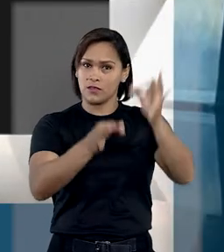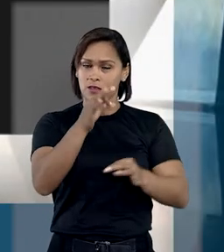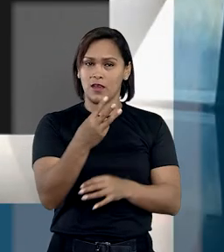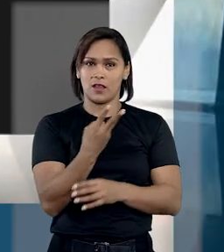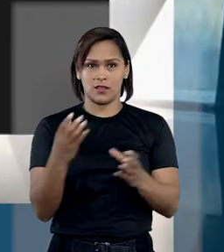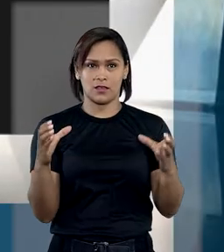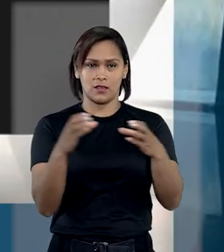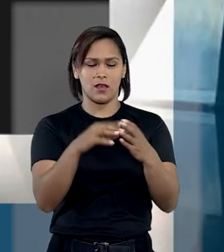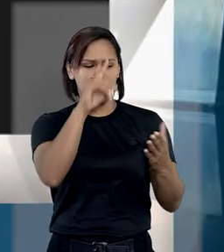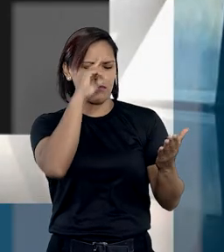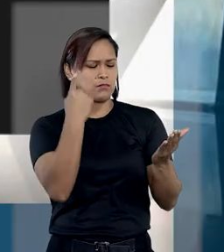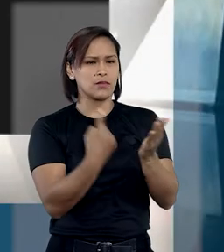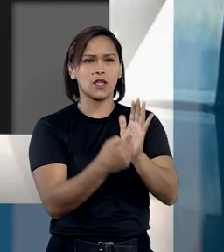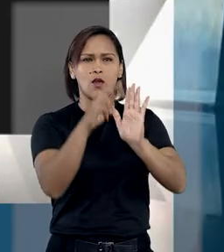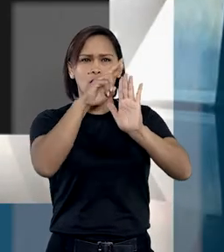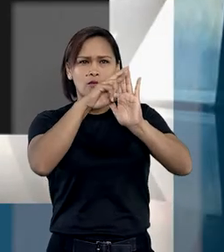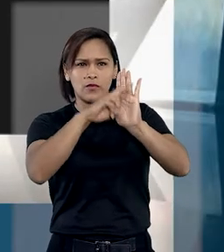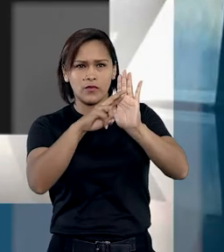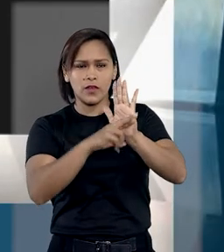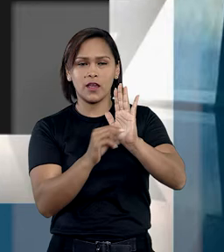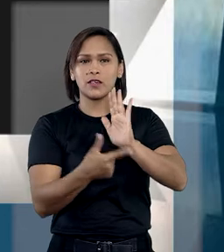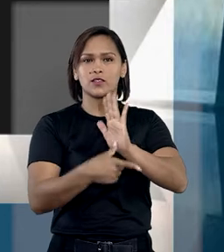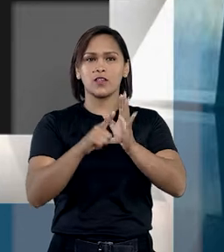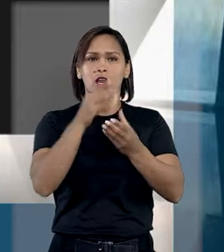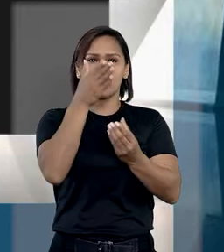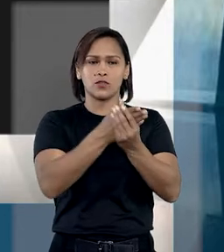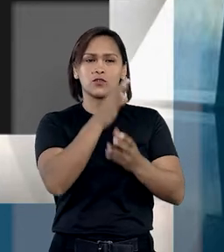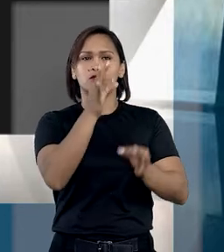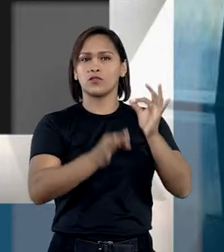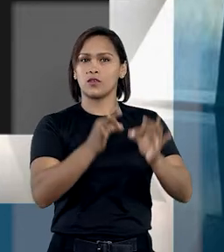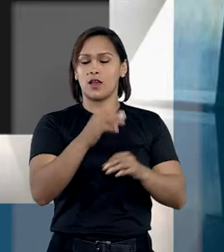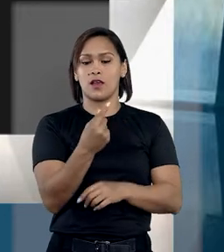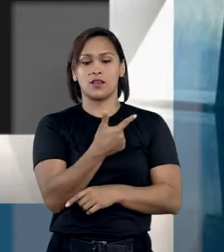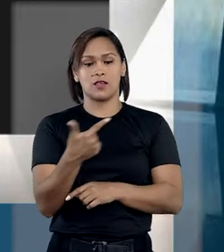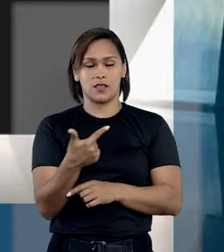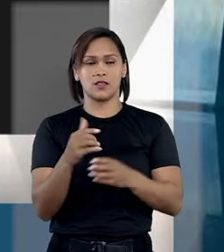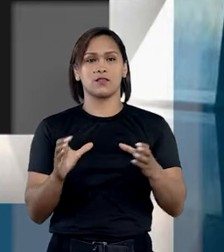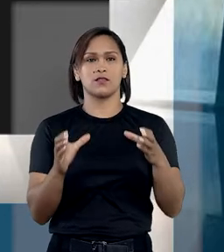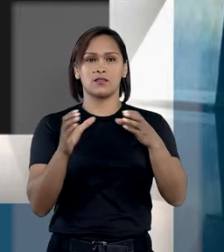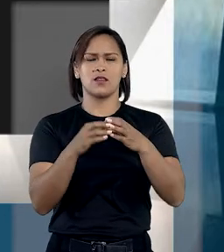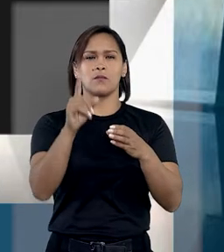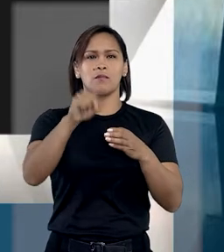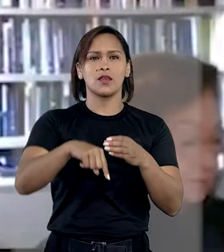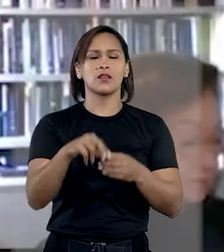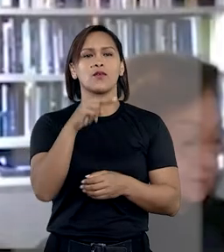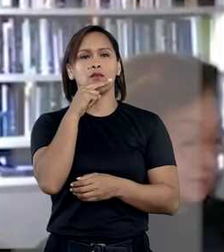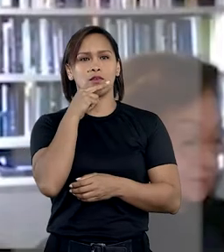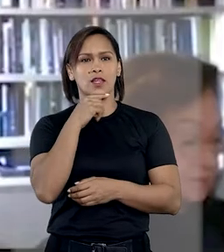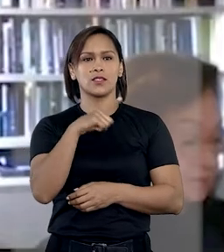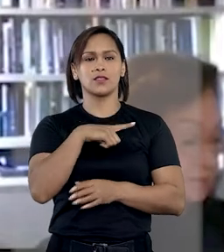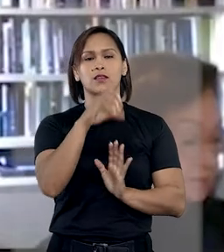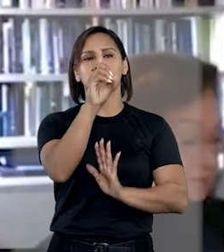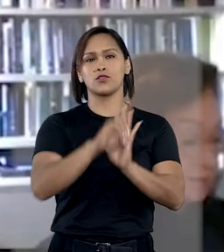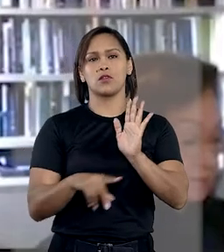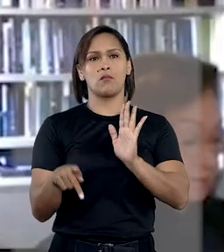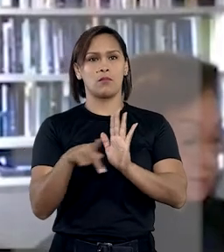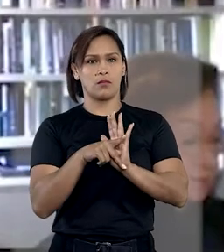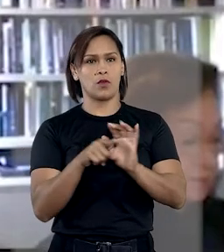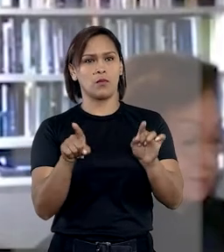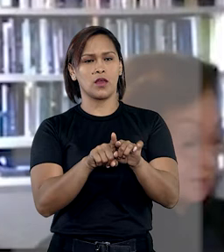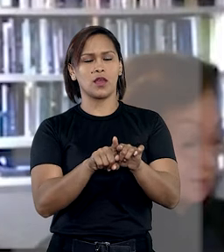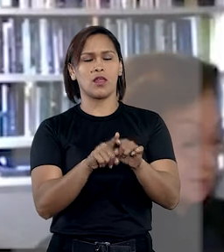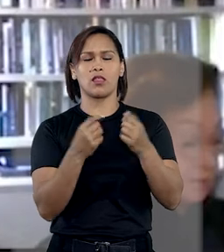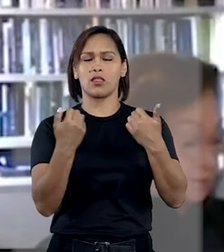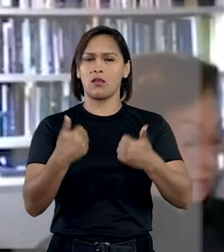julgamento, a terceira turma aplicou os mesmos fundamentos de precedente no qual a segunda sessão estabeleceu que os netos possuem direito